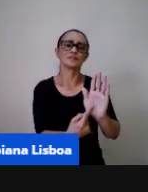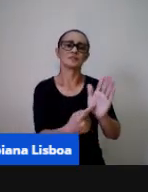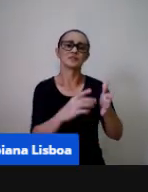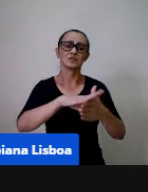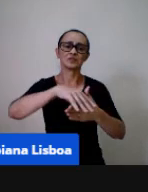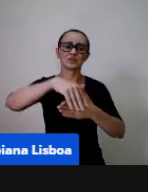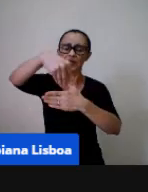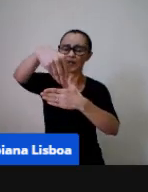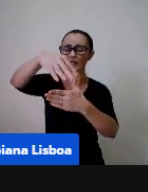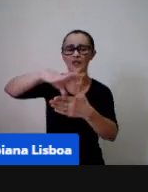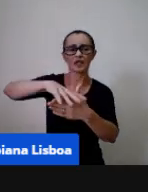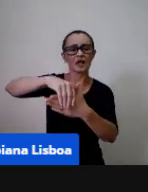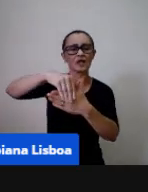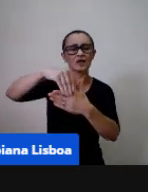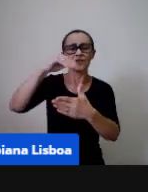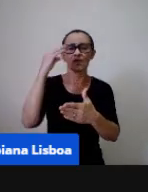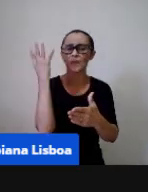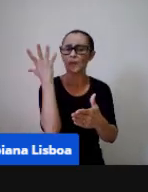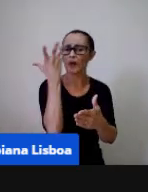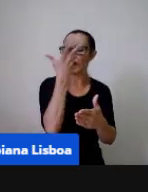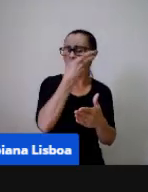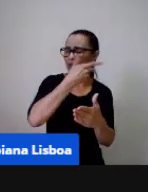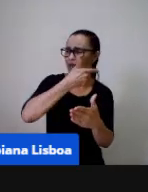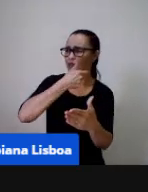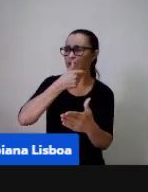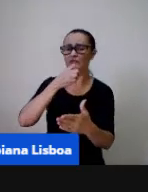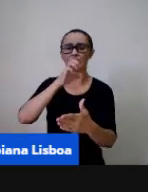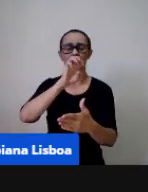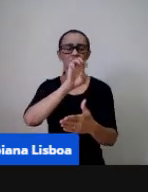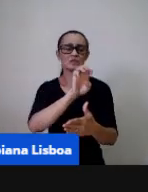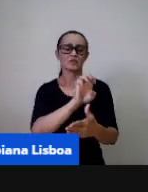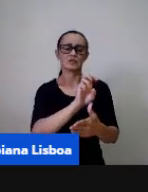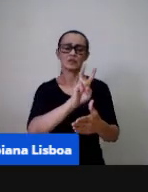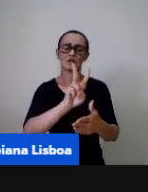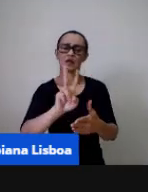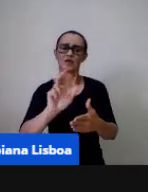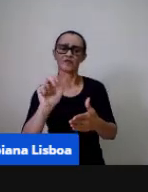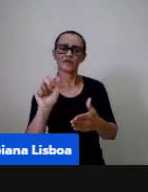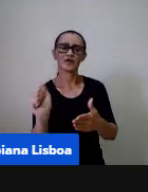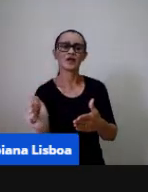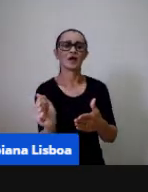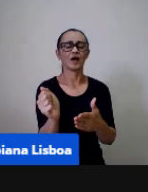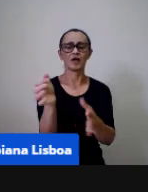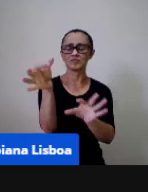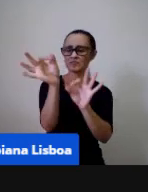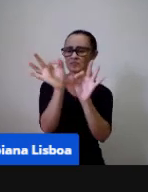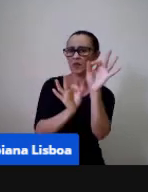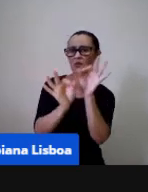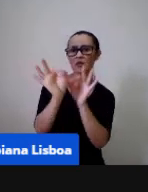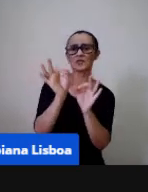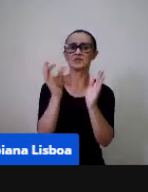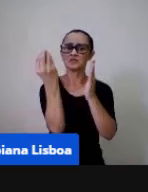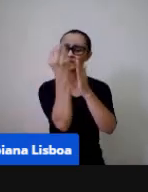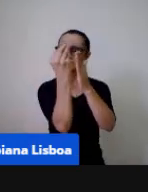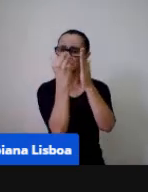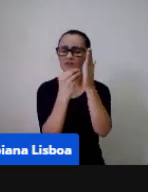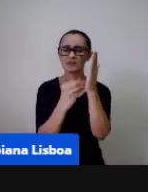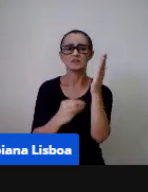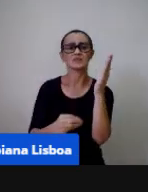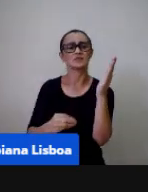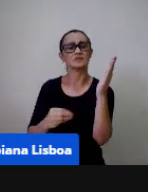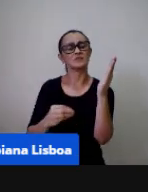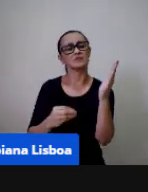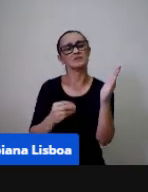super bonitos né? feitos de EVA onde você monta de acordo com o mês que você está você vira os